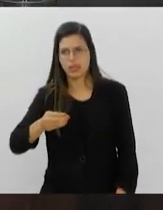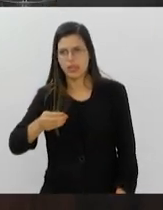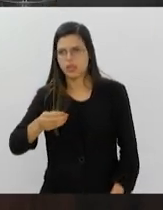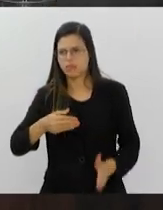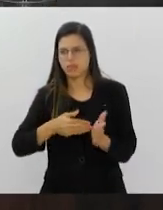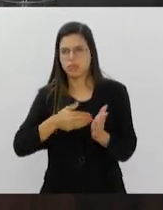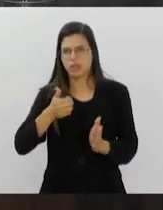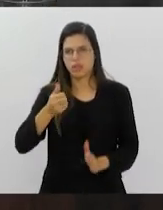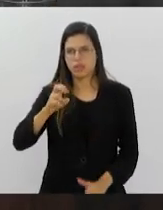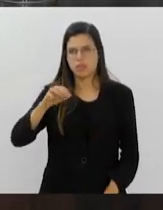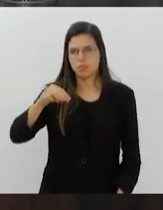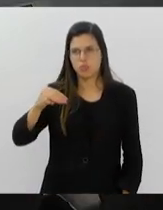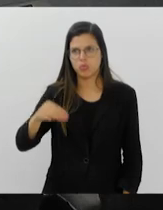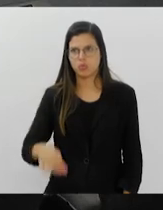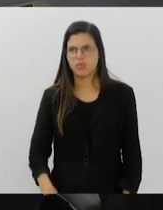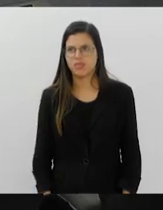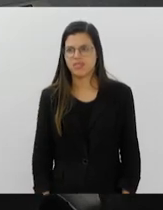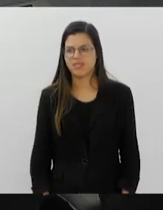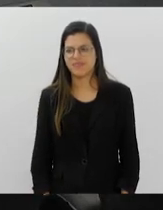deputada, a presidente aqui é generosa.